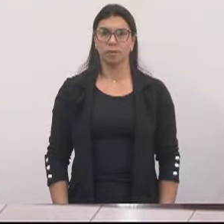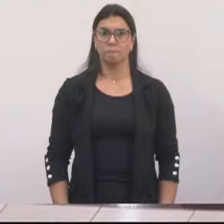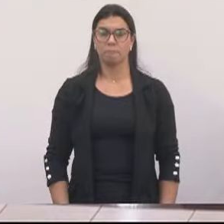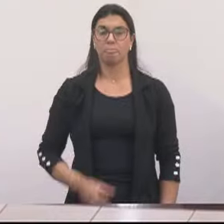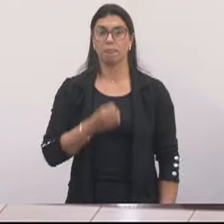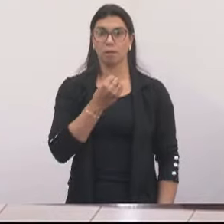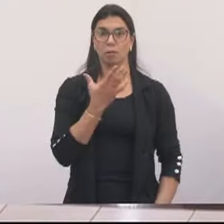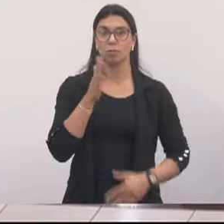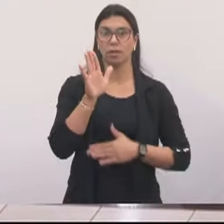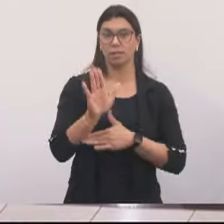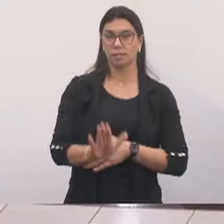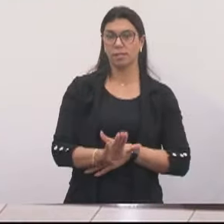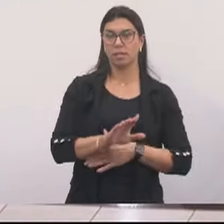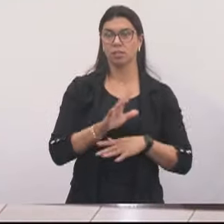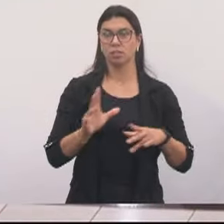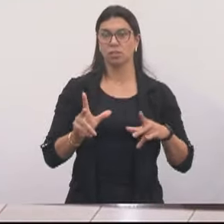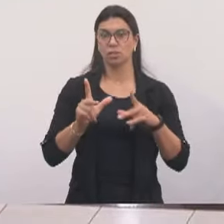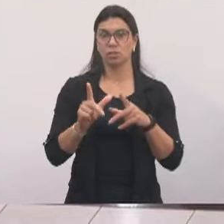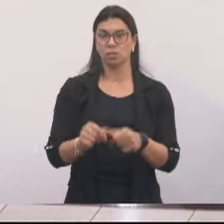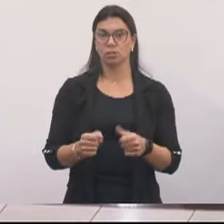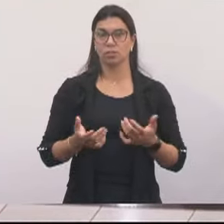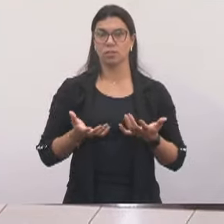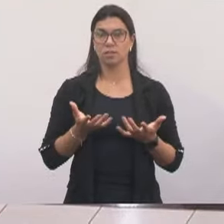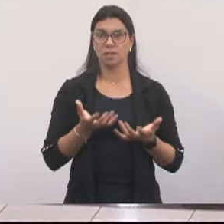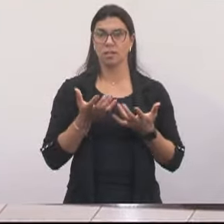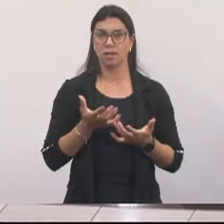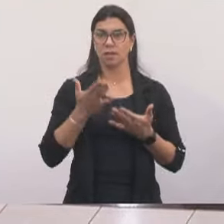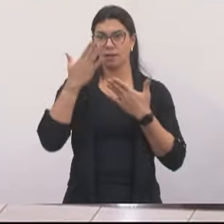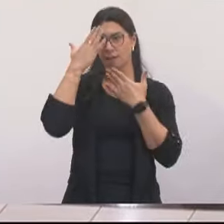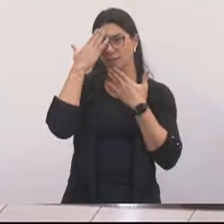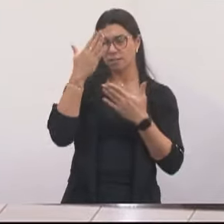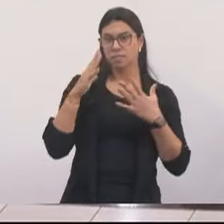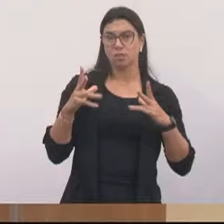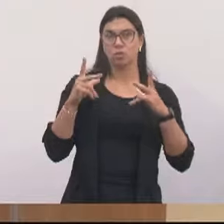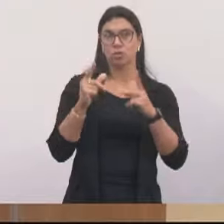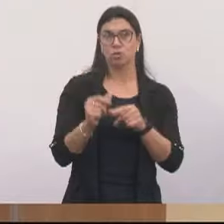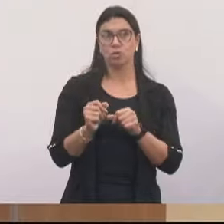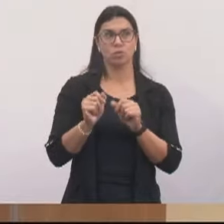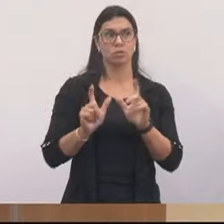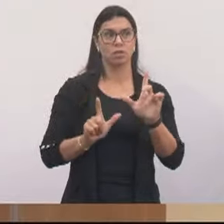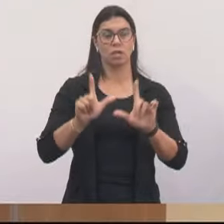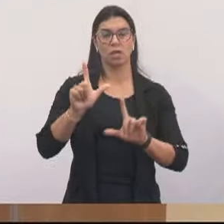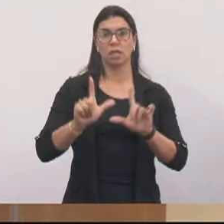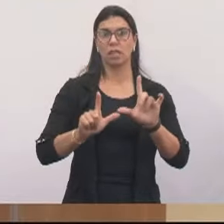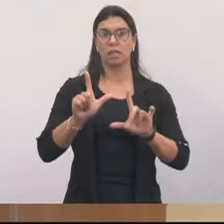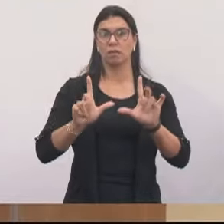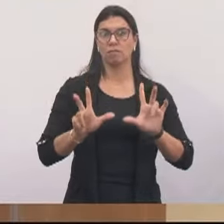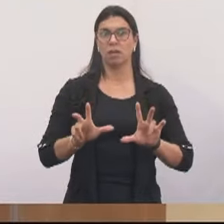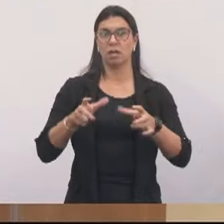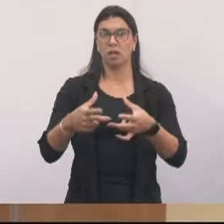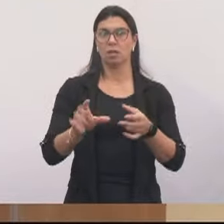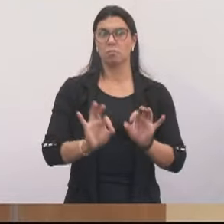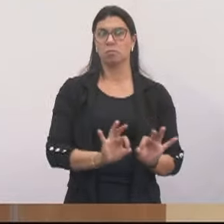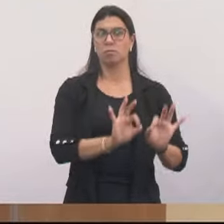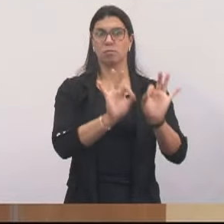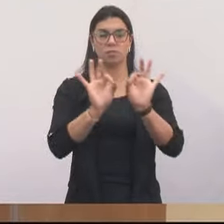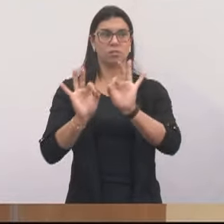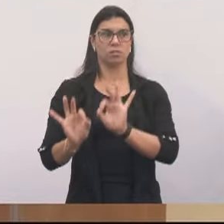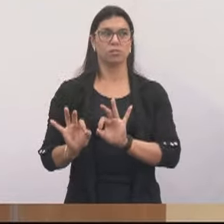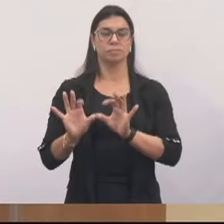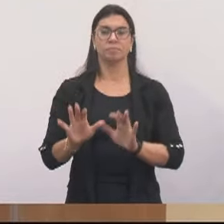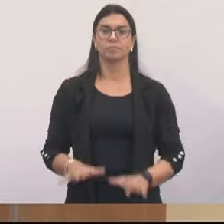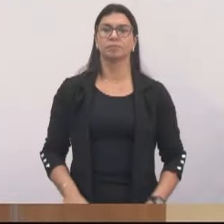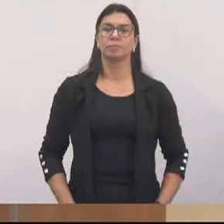Uma boa tarde a todos. Quero aqui cumprimentar a todos que nos assistem ao vivo, pela TV Câmara, os internautas, no Facebook.